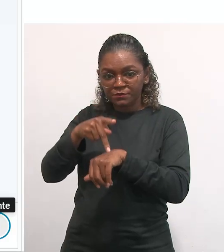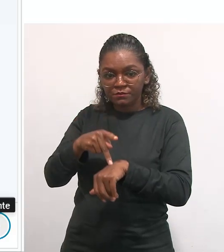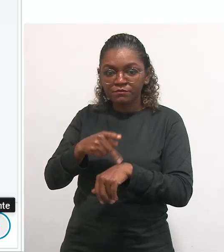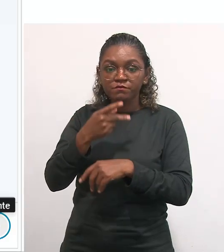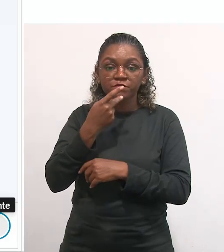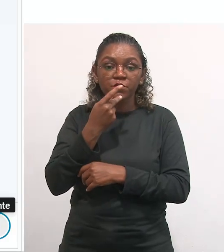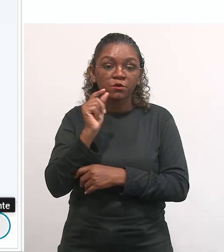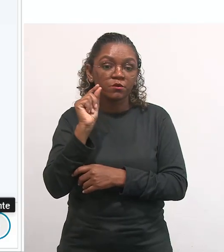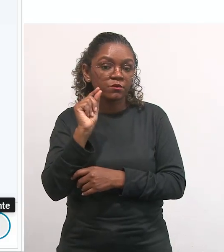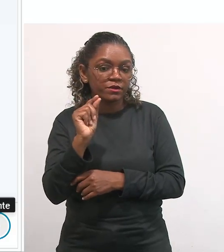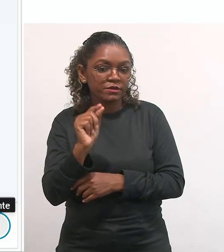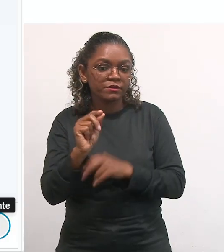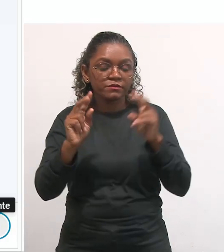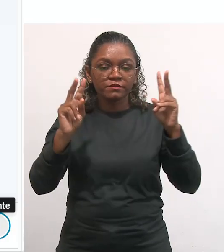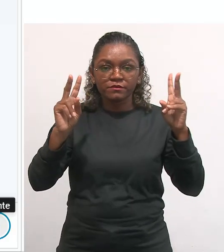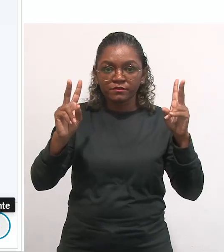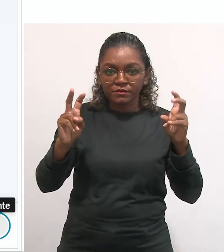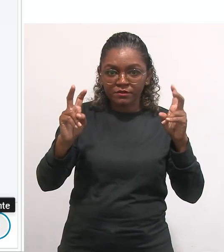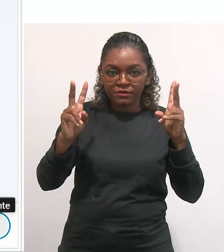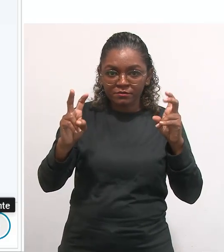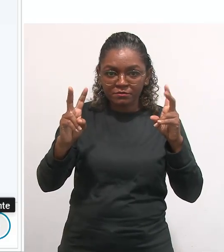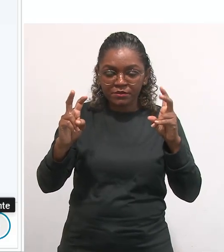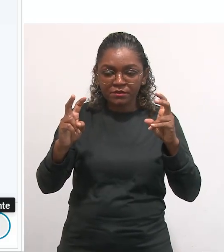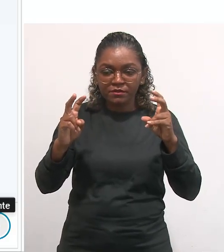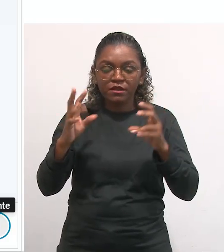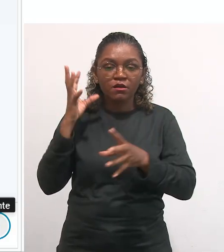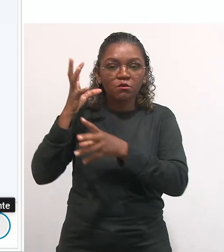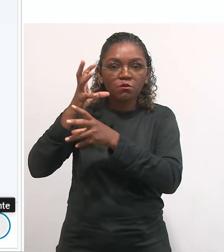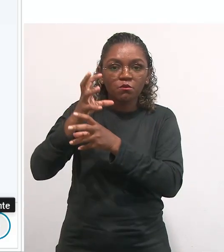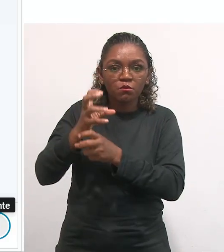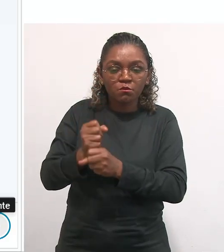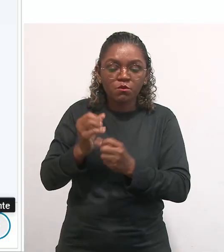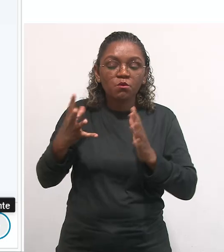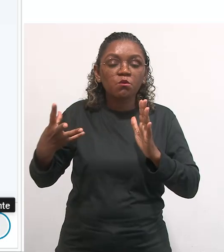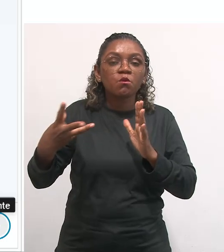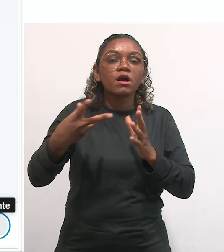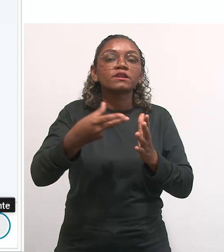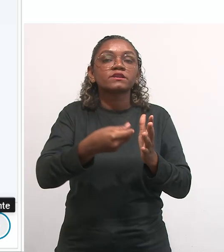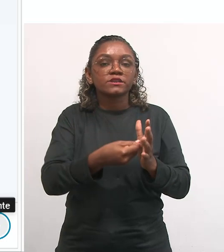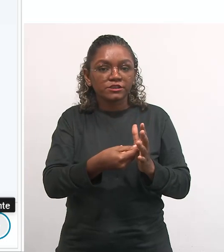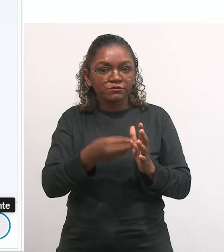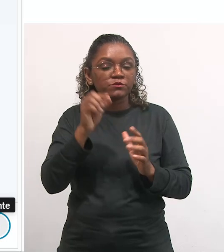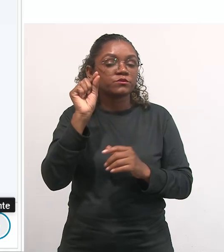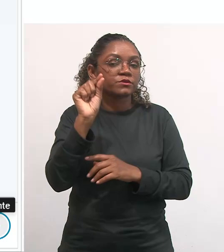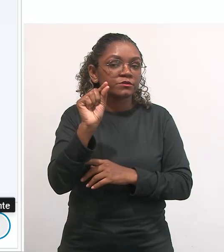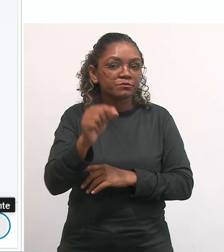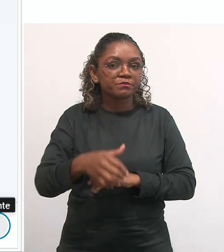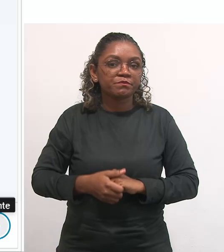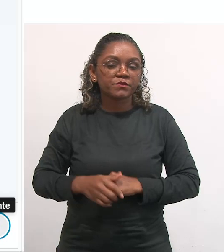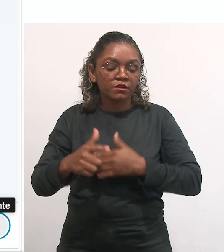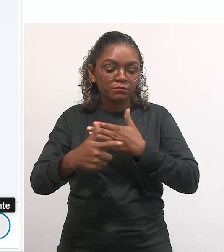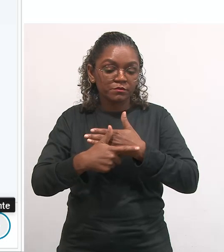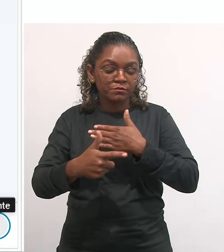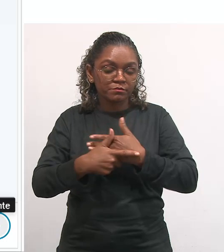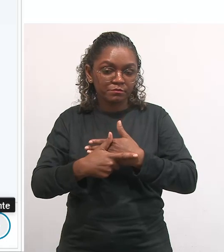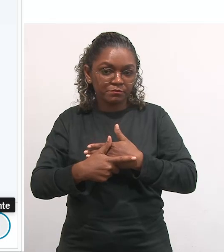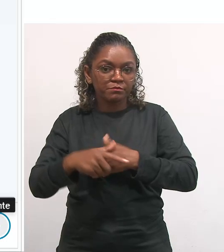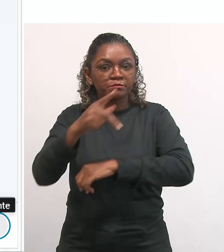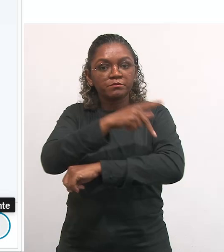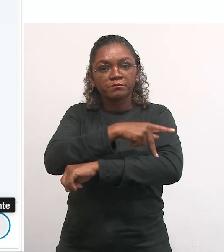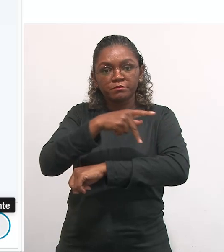devem ser submetidos a uma apreciação qualitativa. A avaliação, assim, cumpre